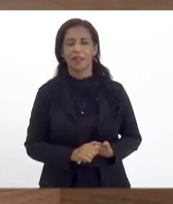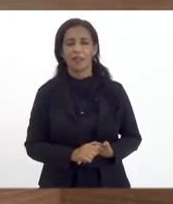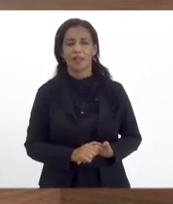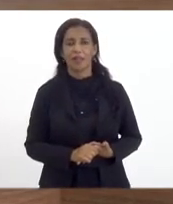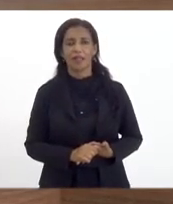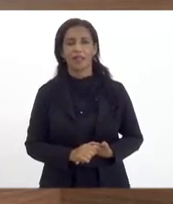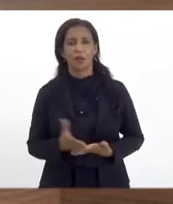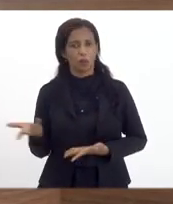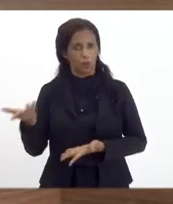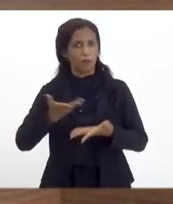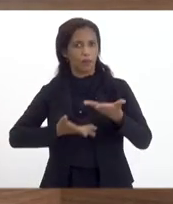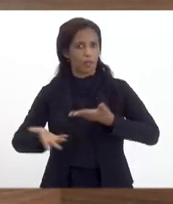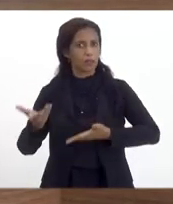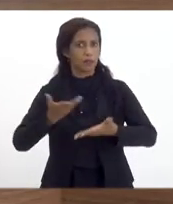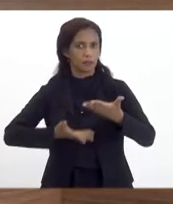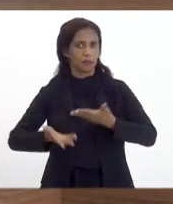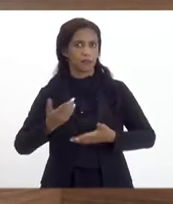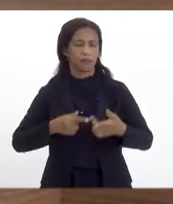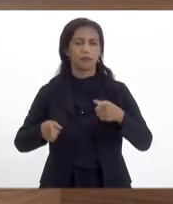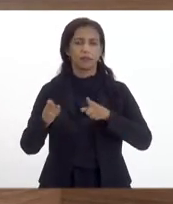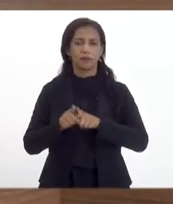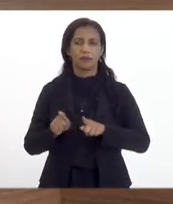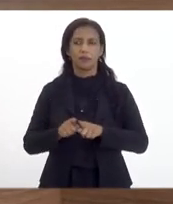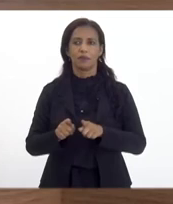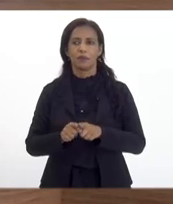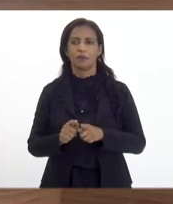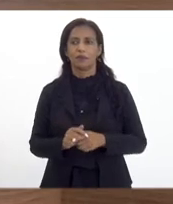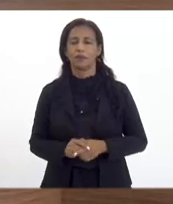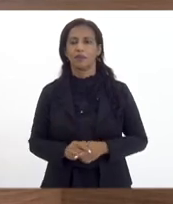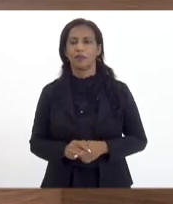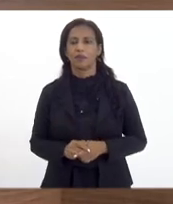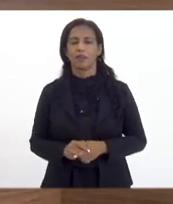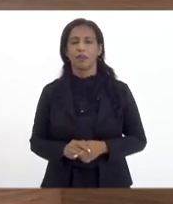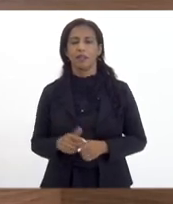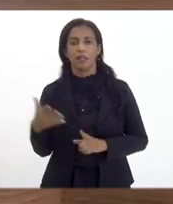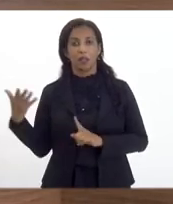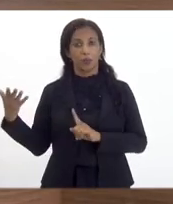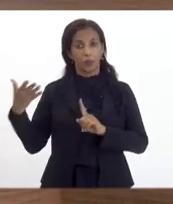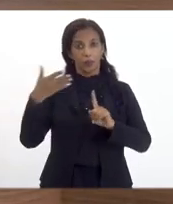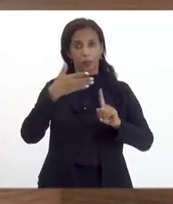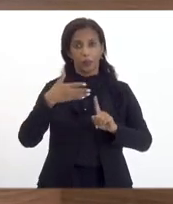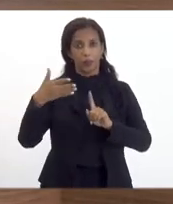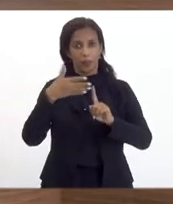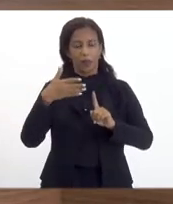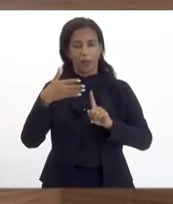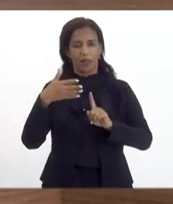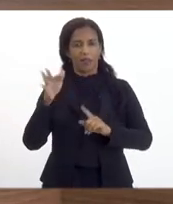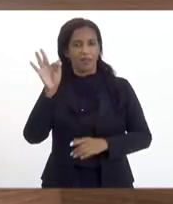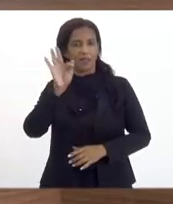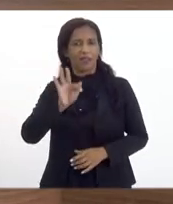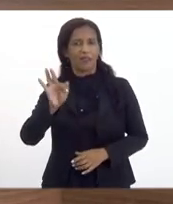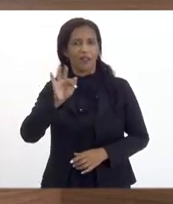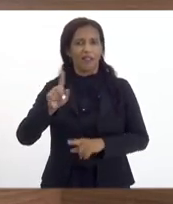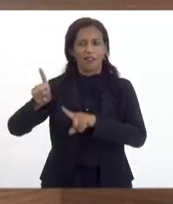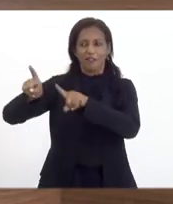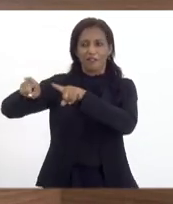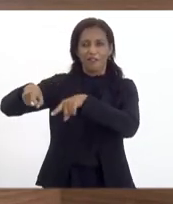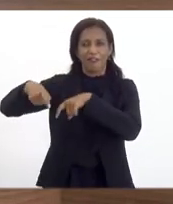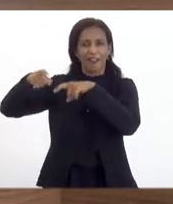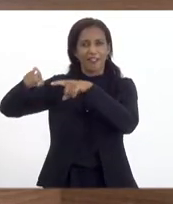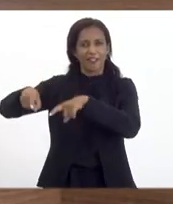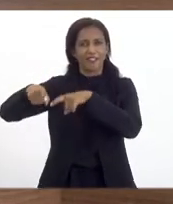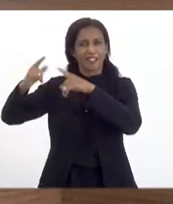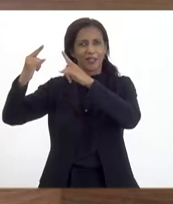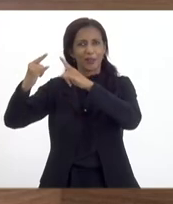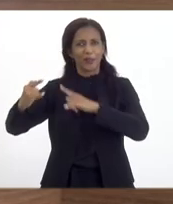com a participação e o protagonismo da Universidade Rural é a Fazenda Solar, em